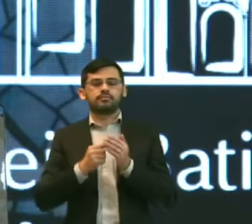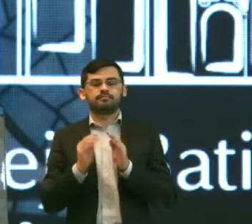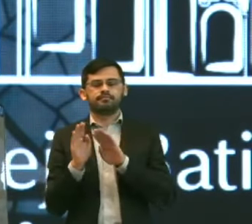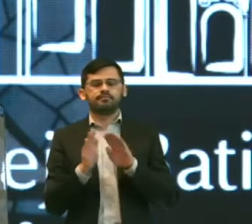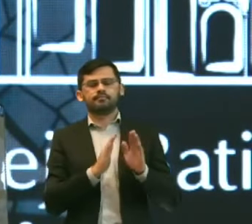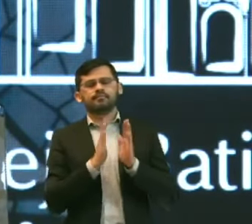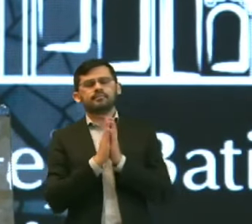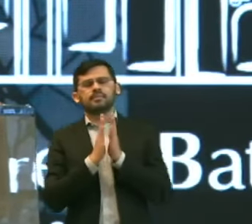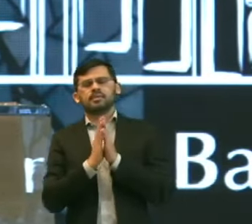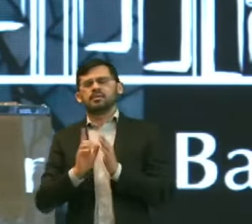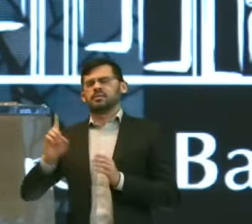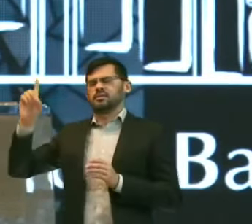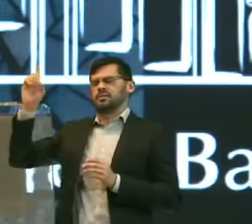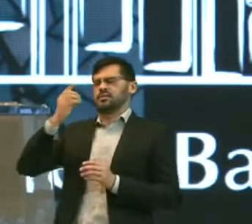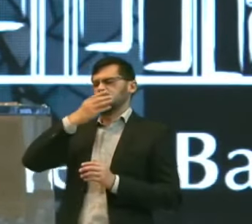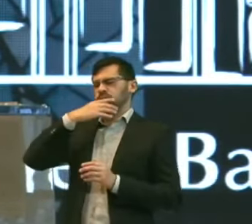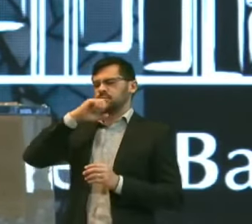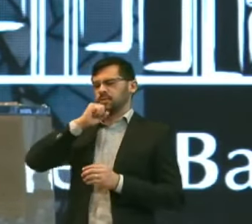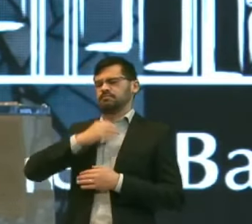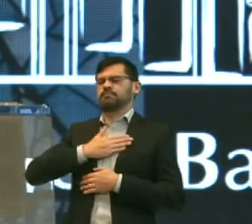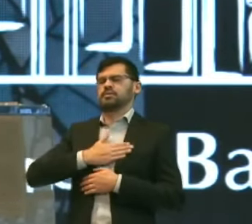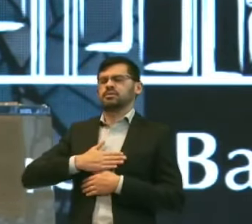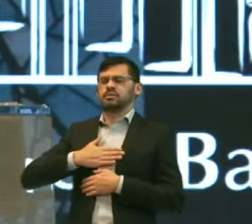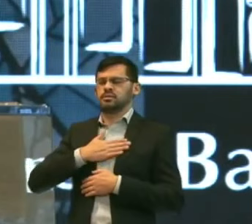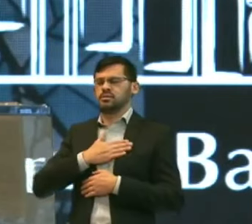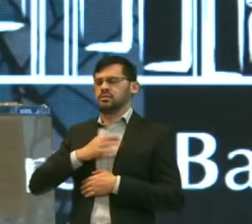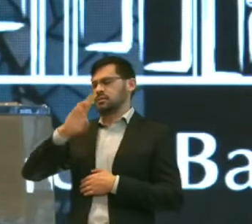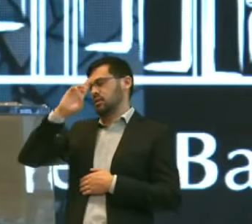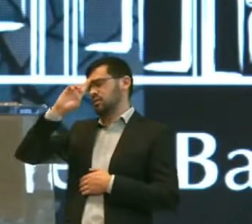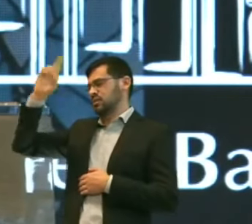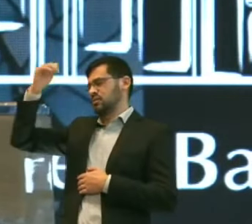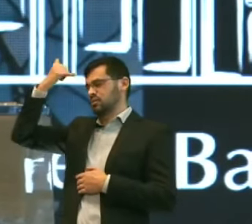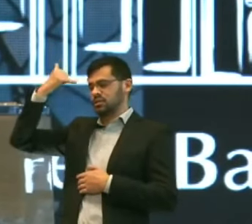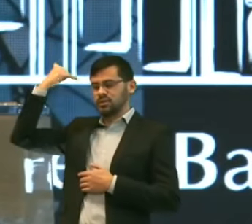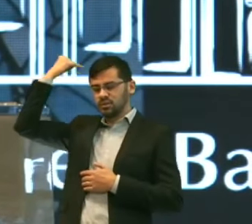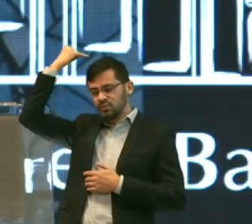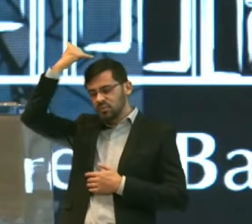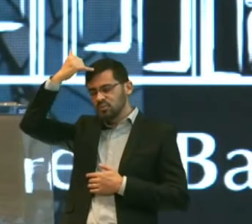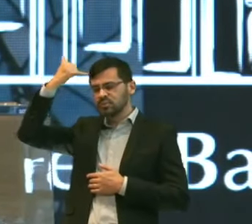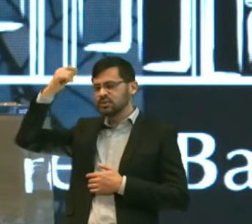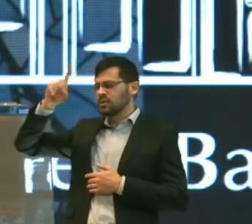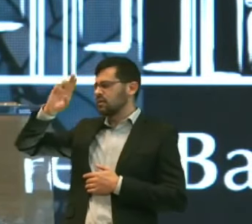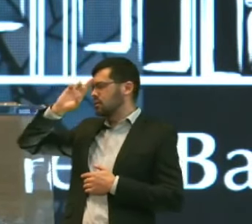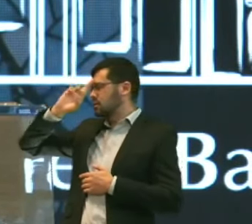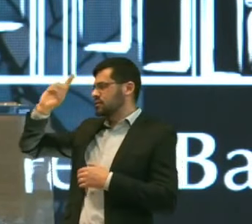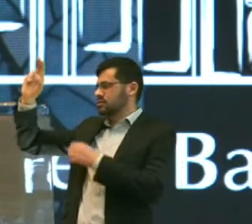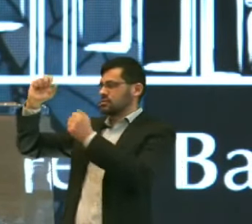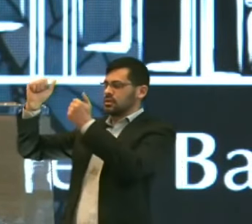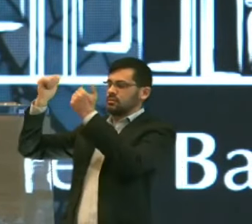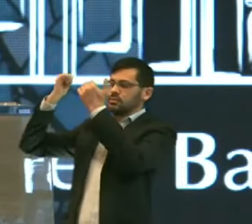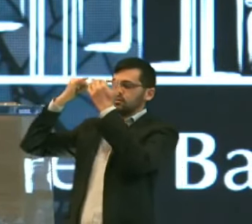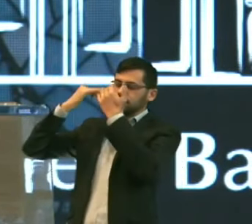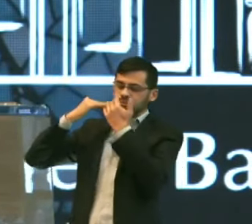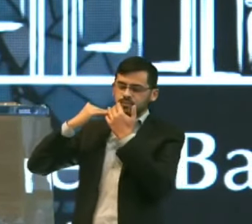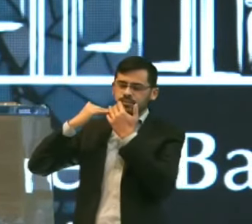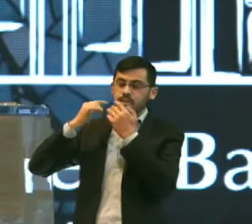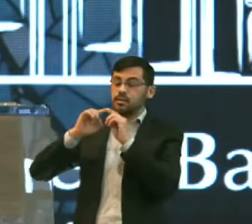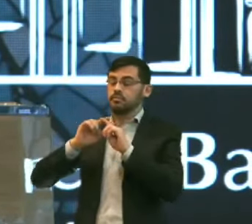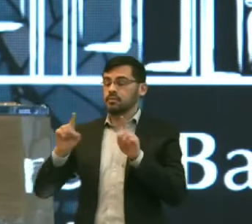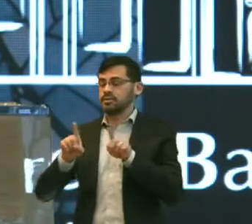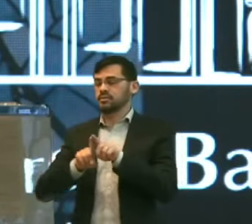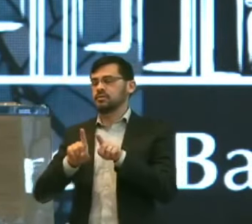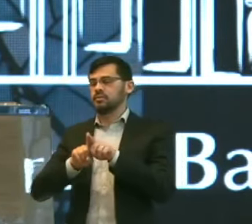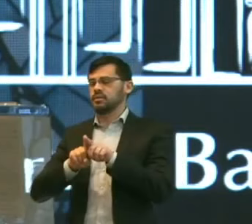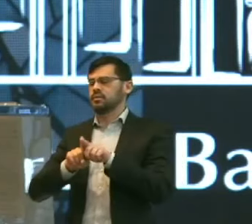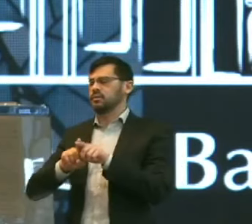querido É o Senhor É unge É o Senhor Quem abençoa Mas é o